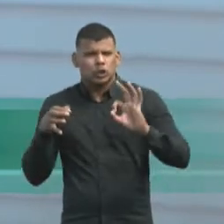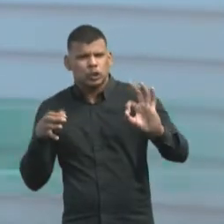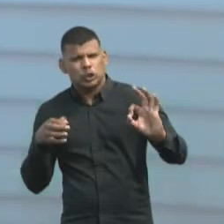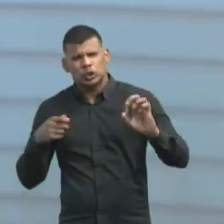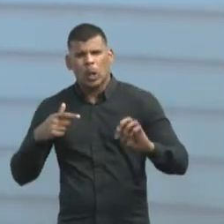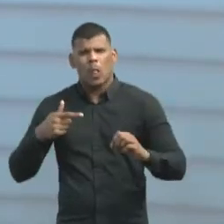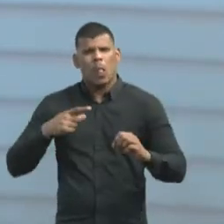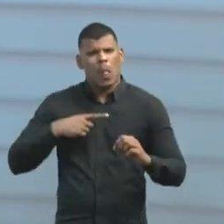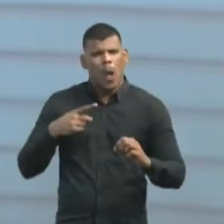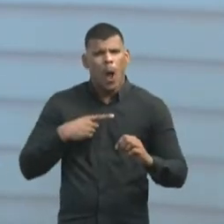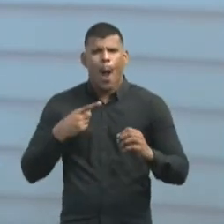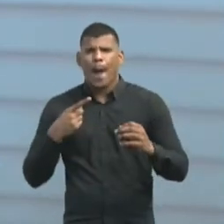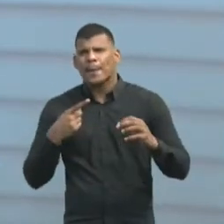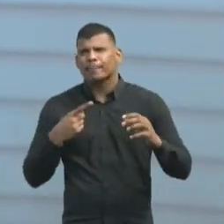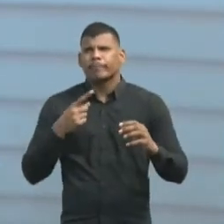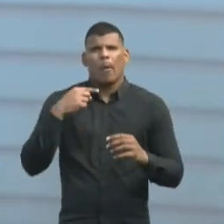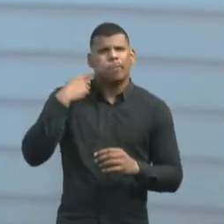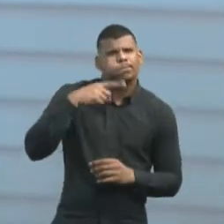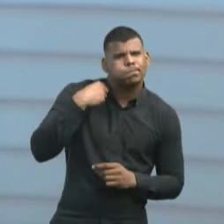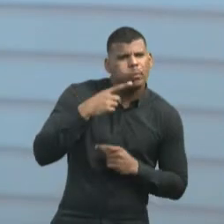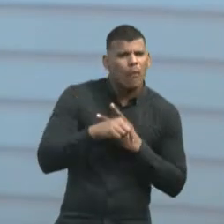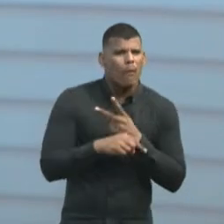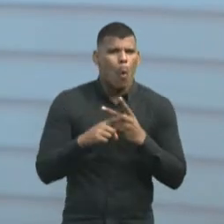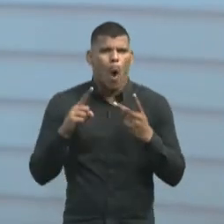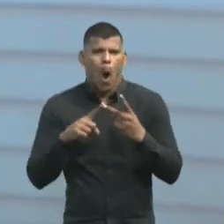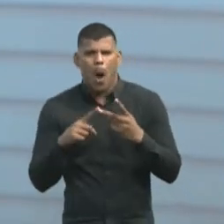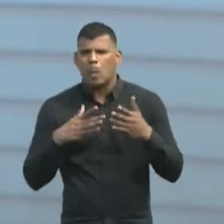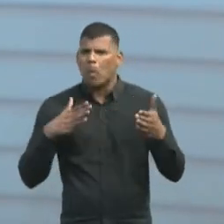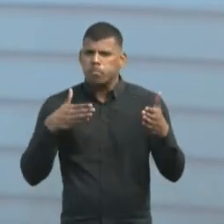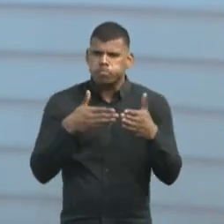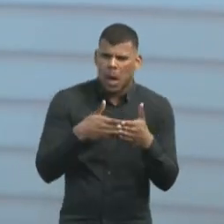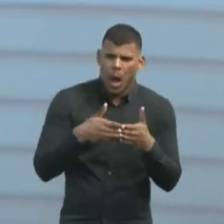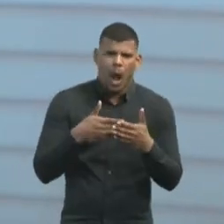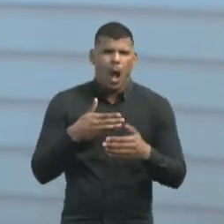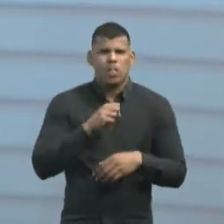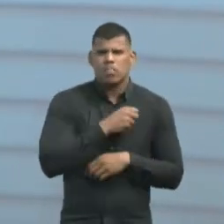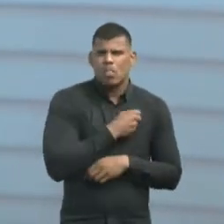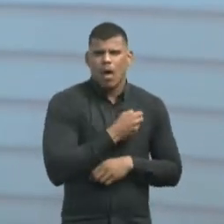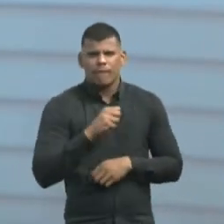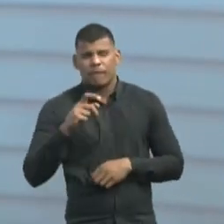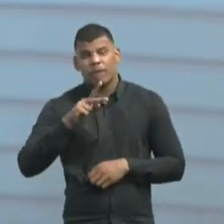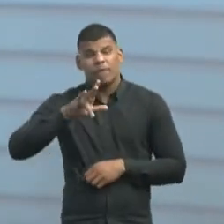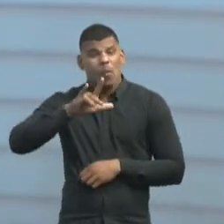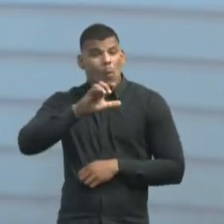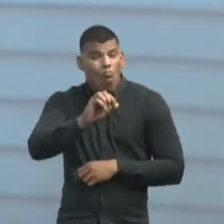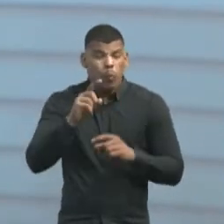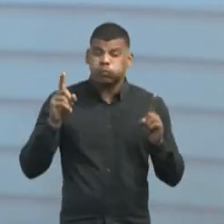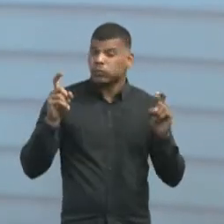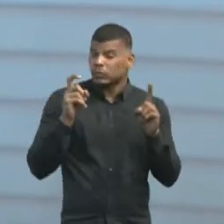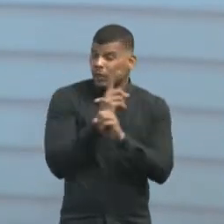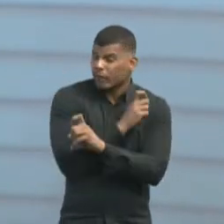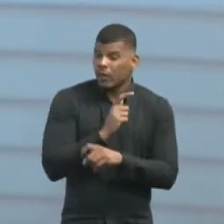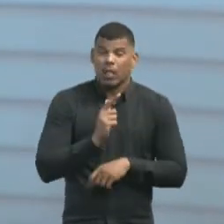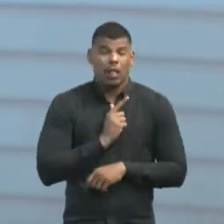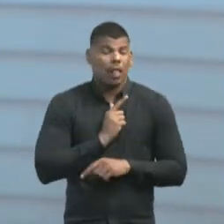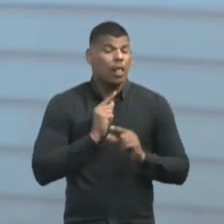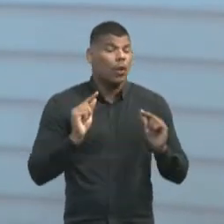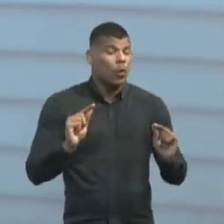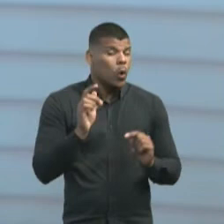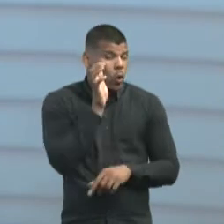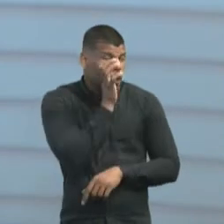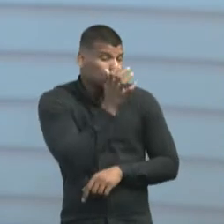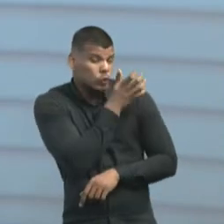justiça, de encontrar advogado e a defensoria pública, a dificuldade que as pessoas têm de resolver